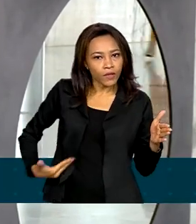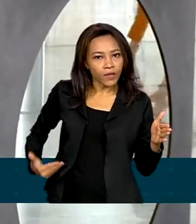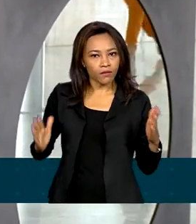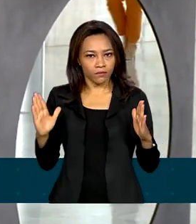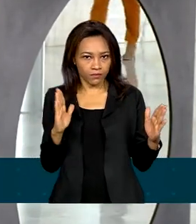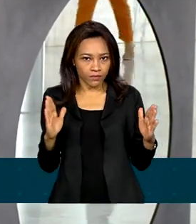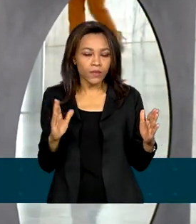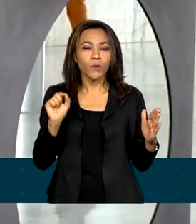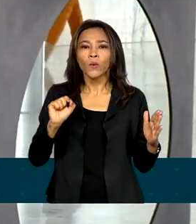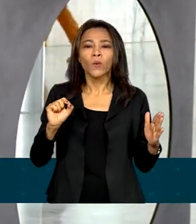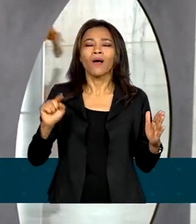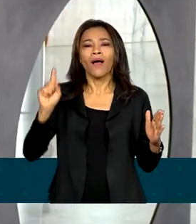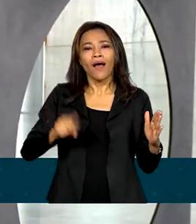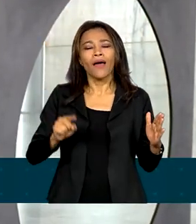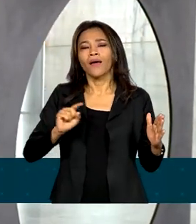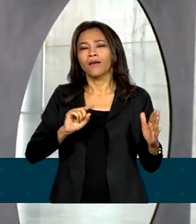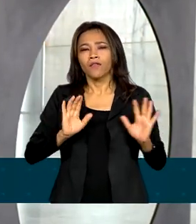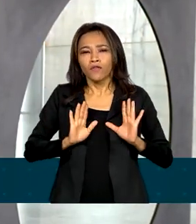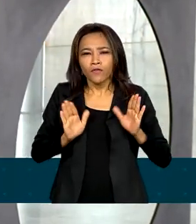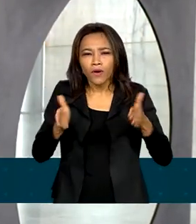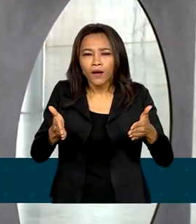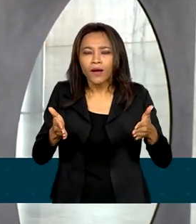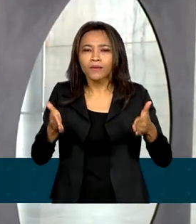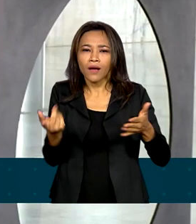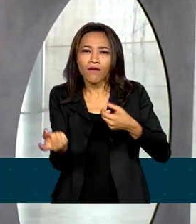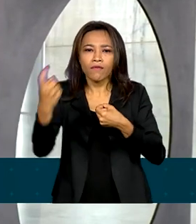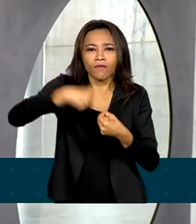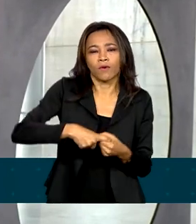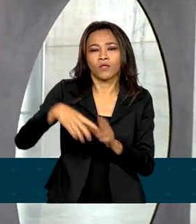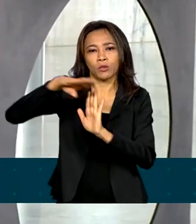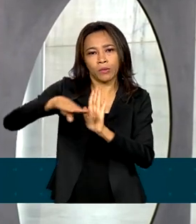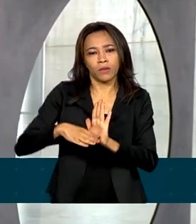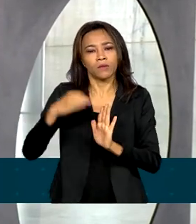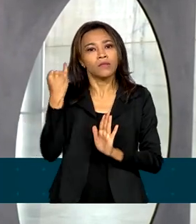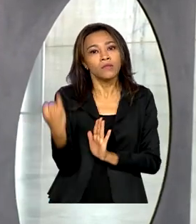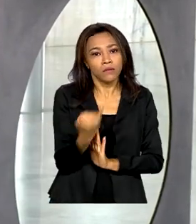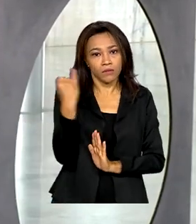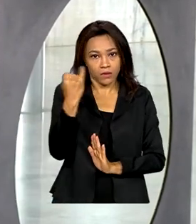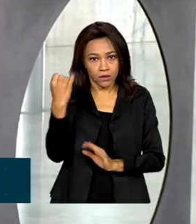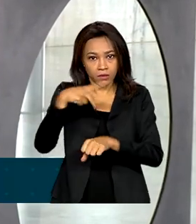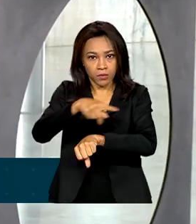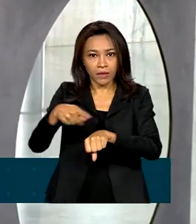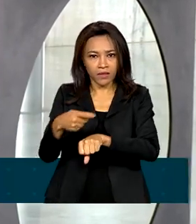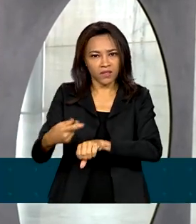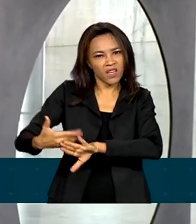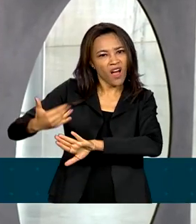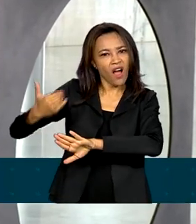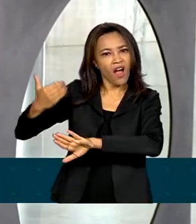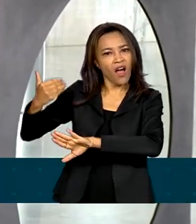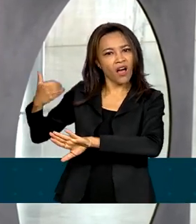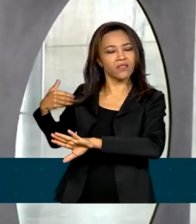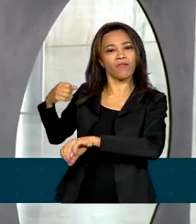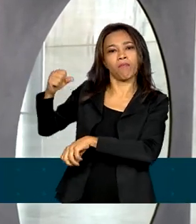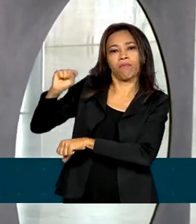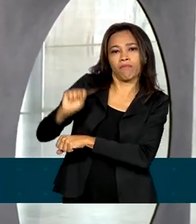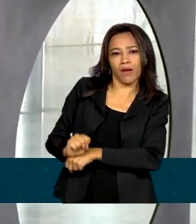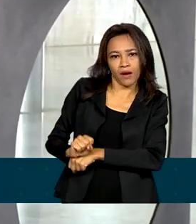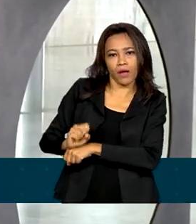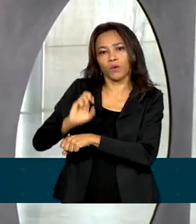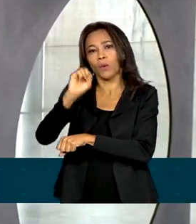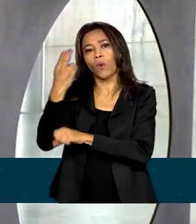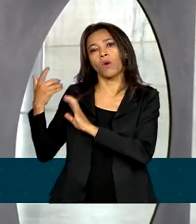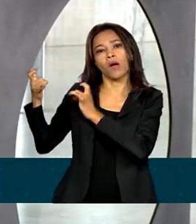principalmente à retomada de programas importantes para o país que haviam sido interrompidos ou